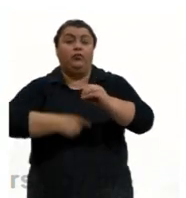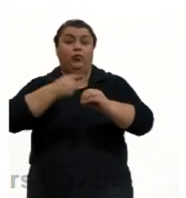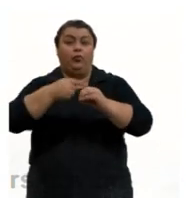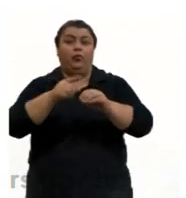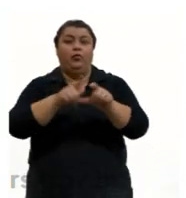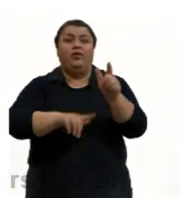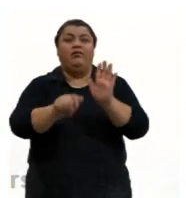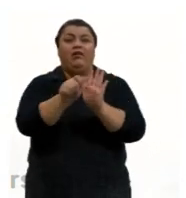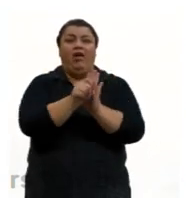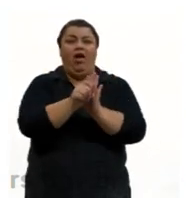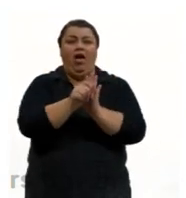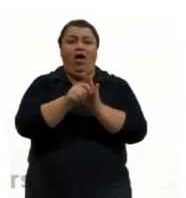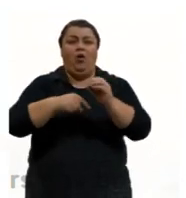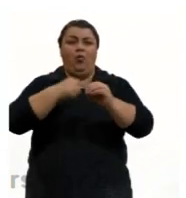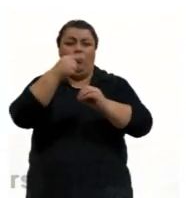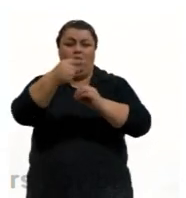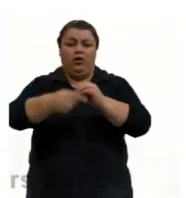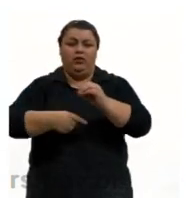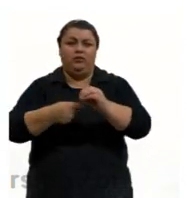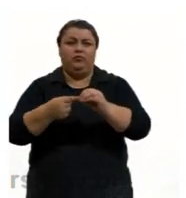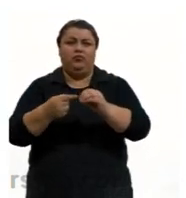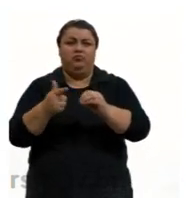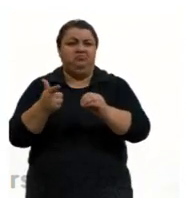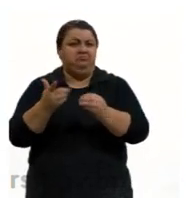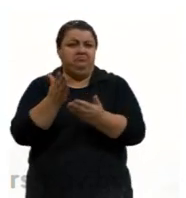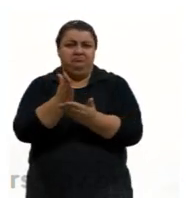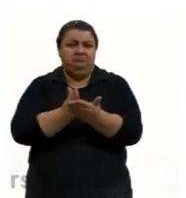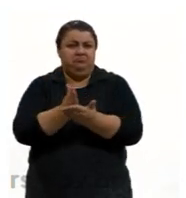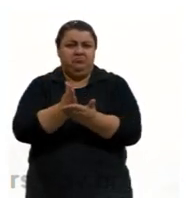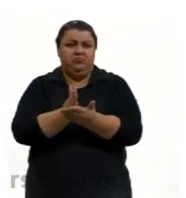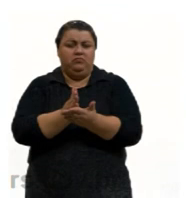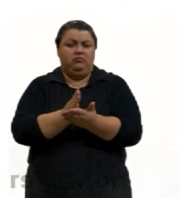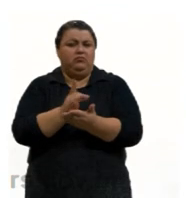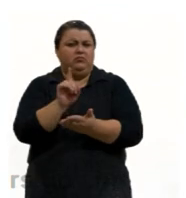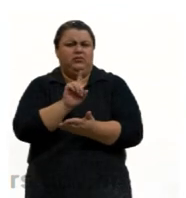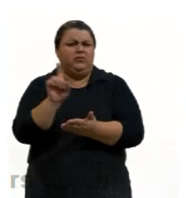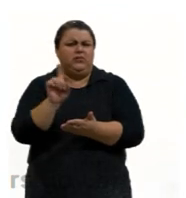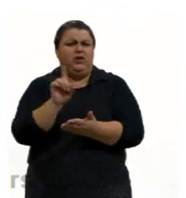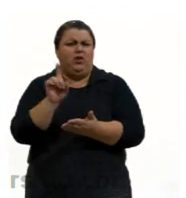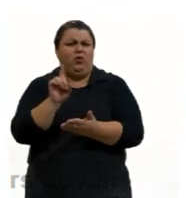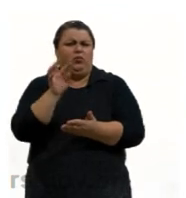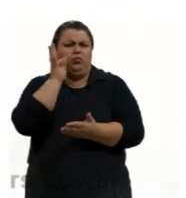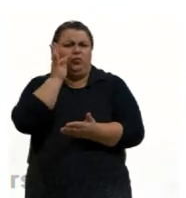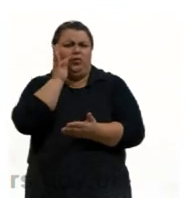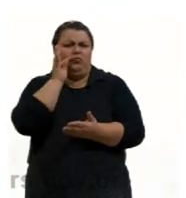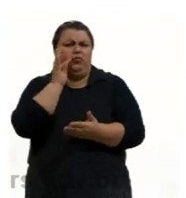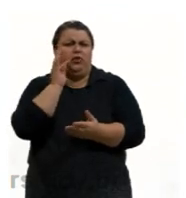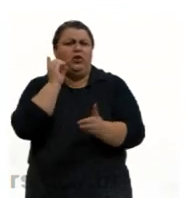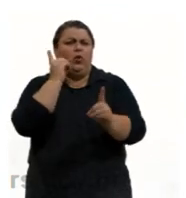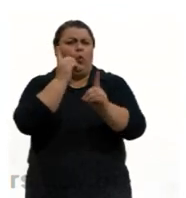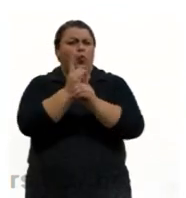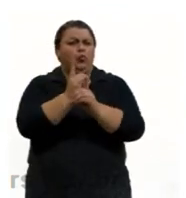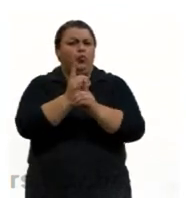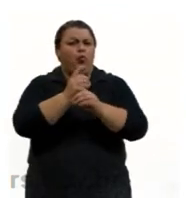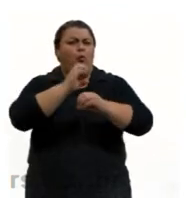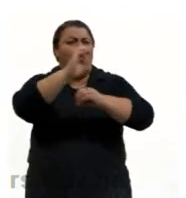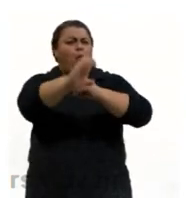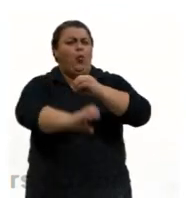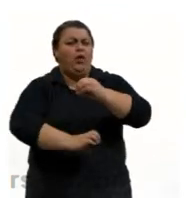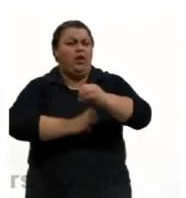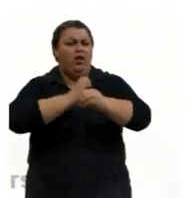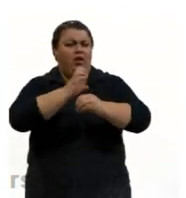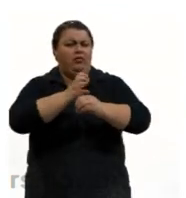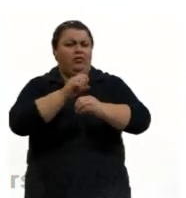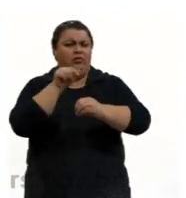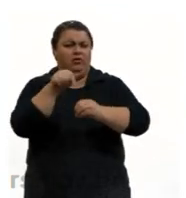A. O átomo ser indivisível? Não, né, o Thomson, bem pelo contrário, descobriu o elétron, ou seja, ele acabou